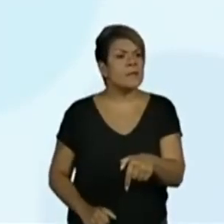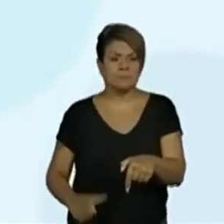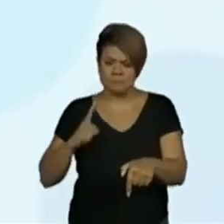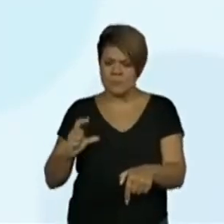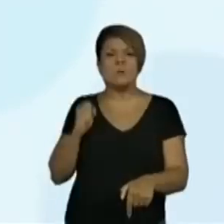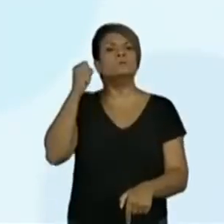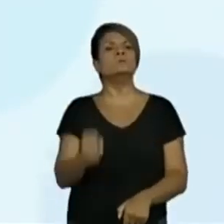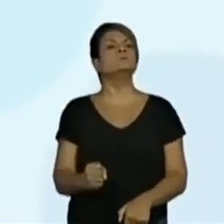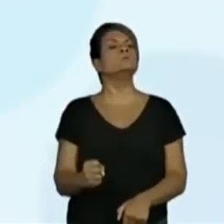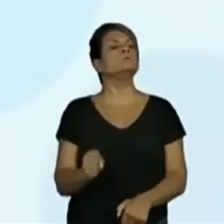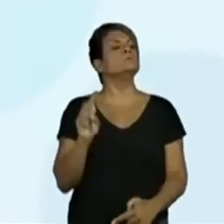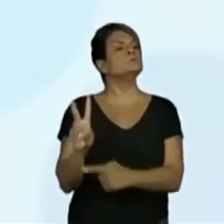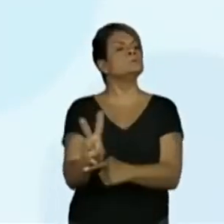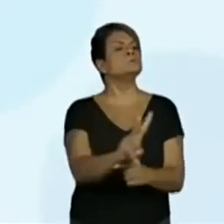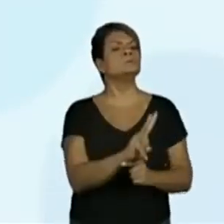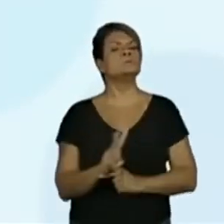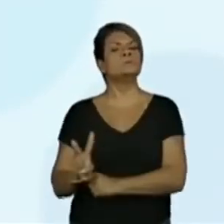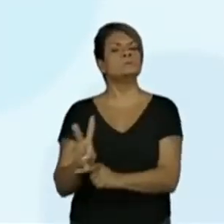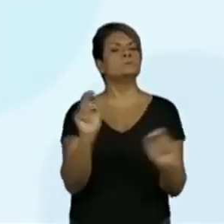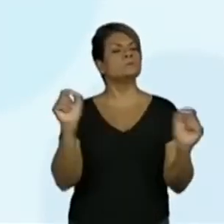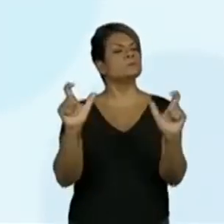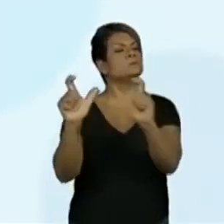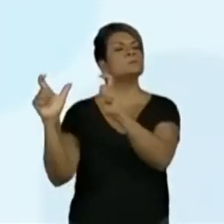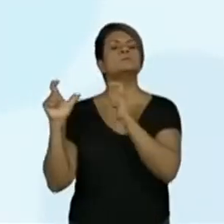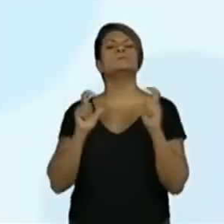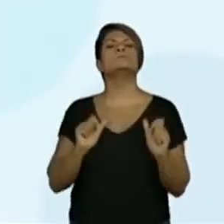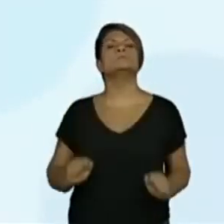do lago sempre alerta.